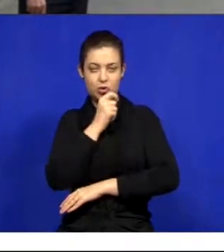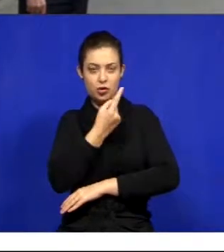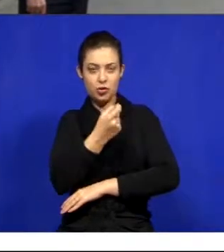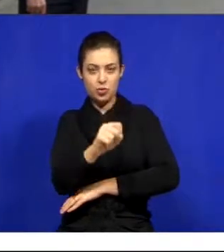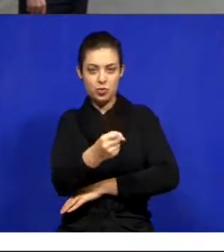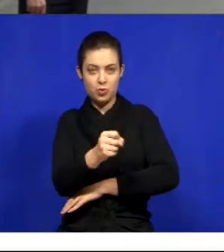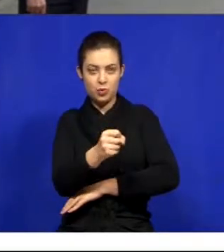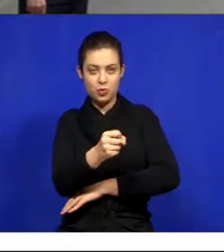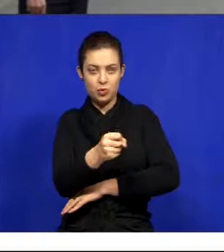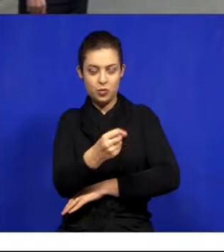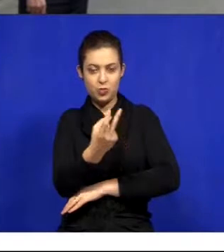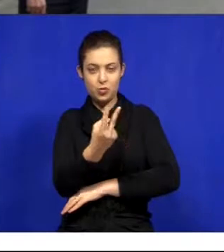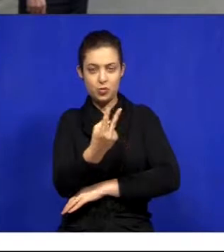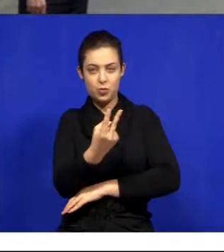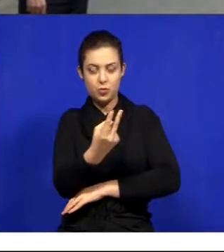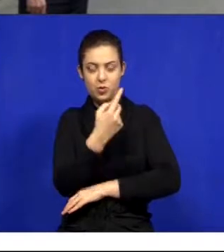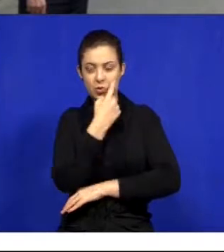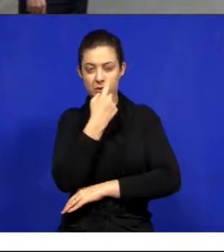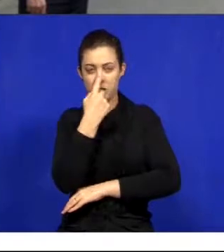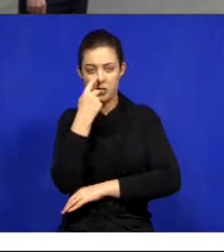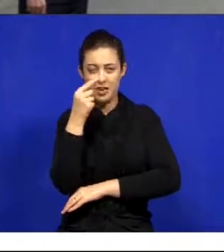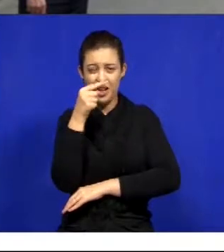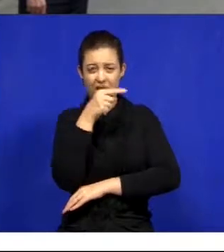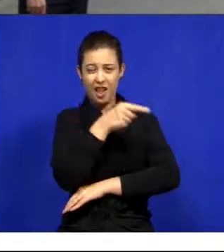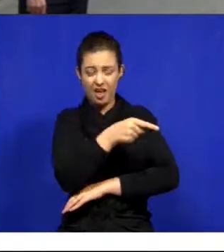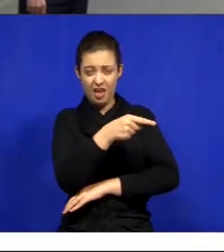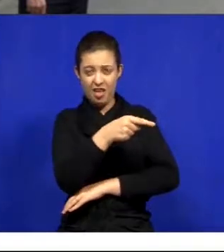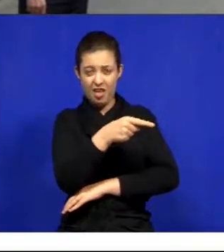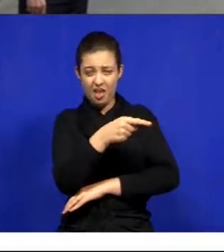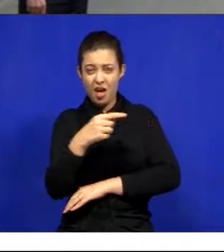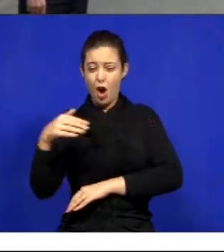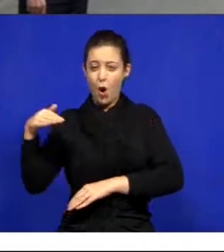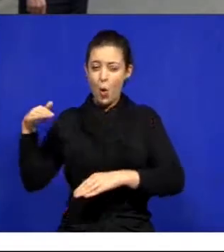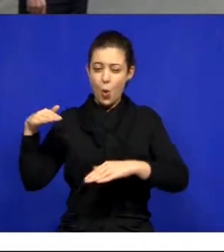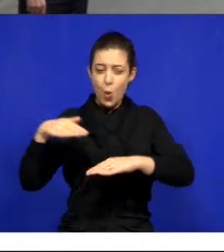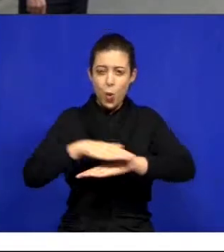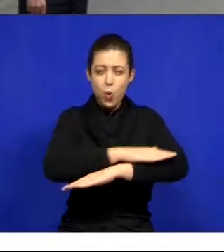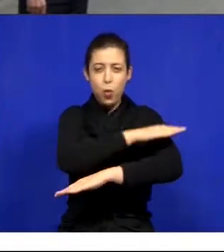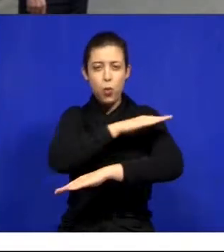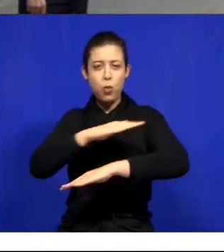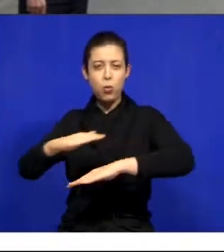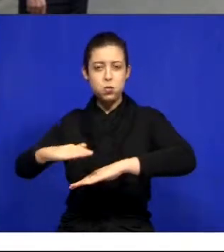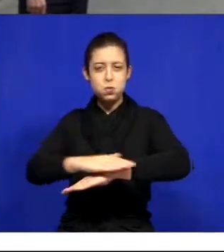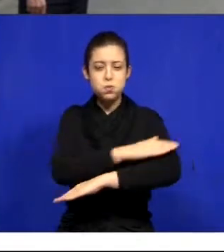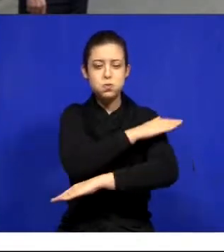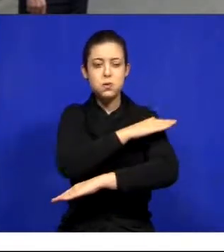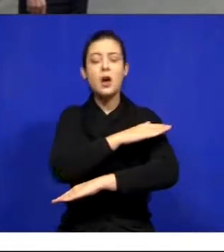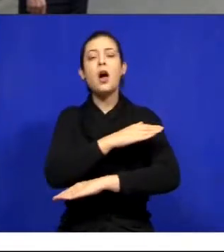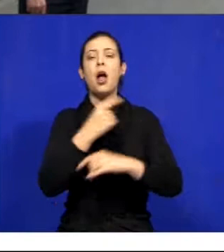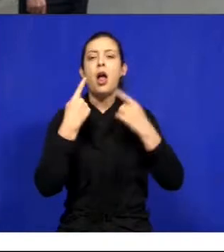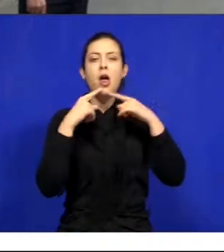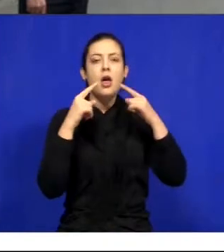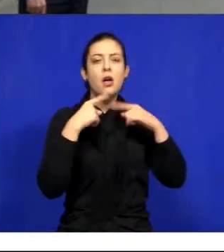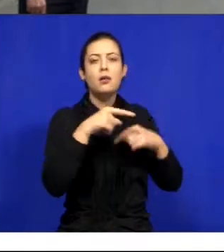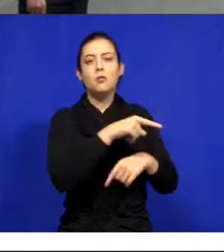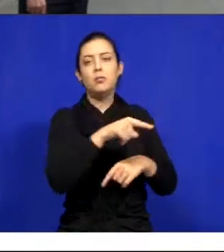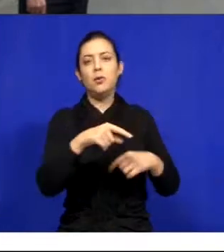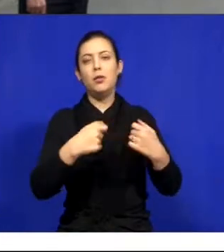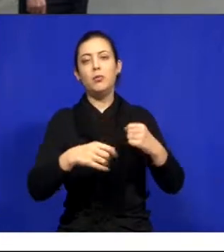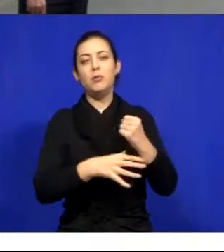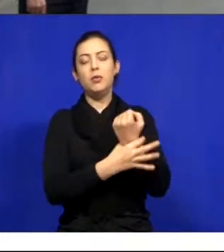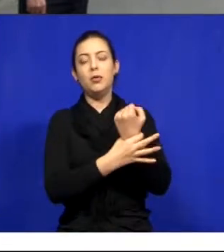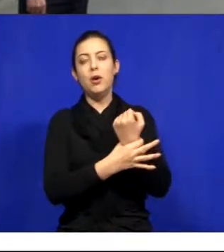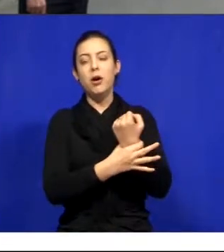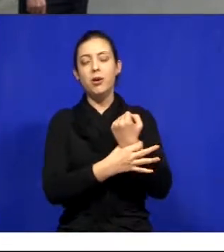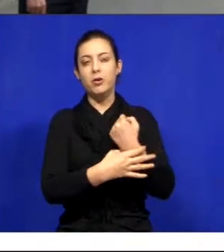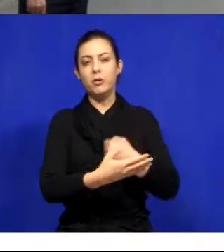18, no Parque Minha Lua, porque eles vêm com tudo e os moradores precisam dessa lombada lá.